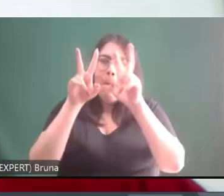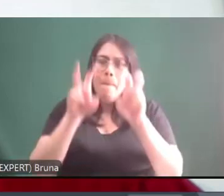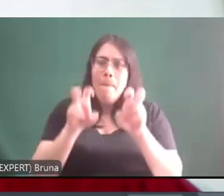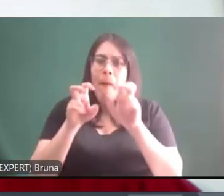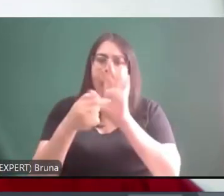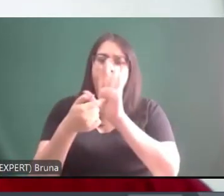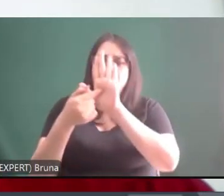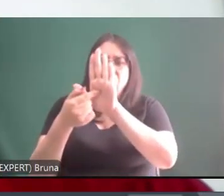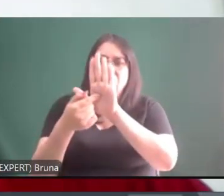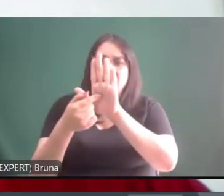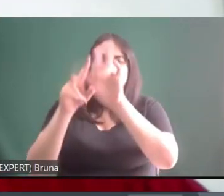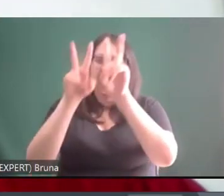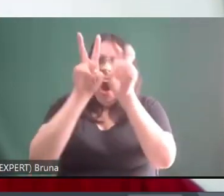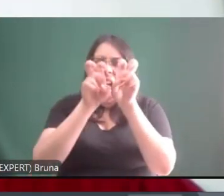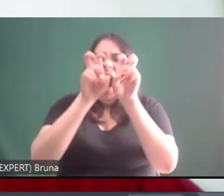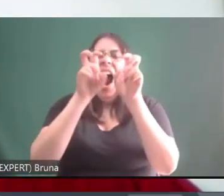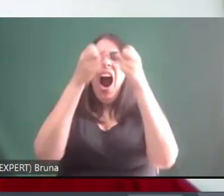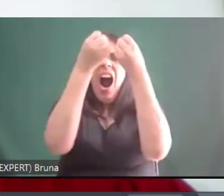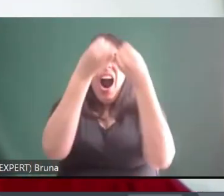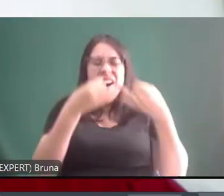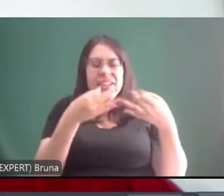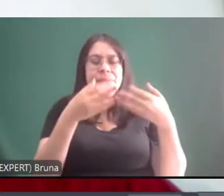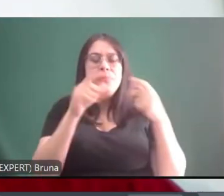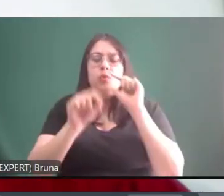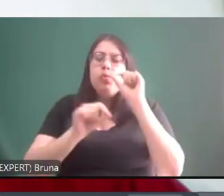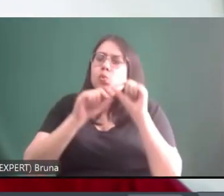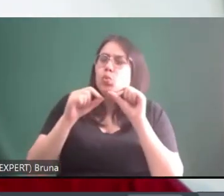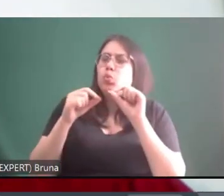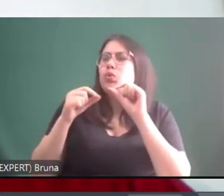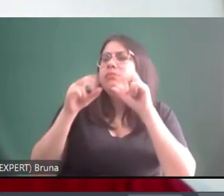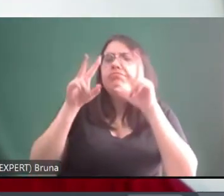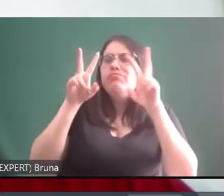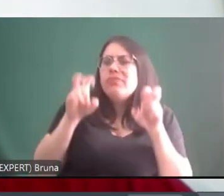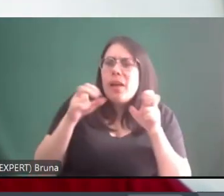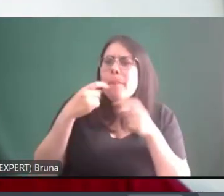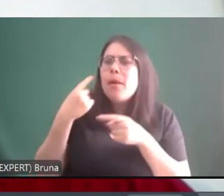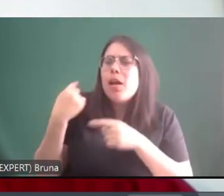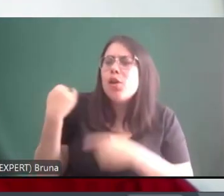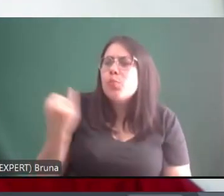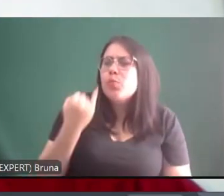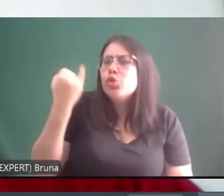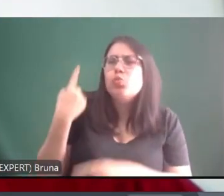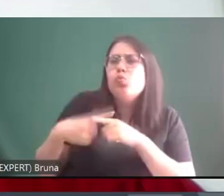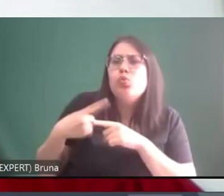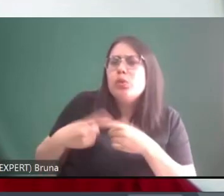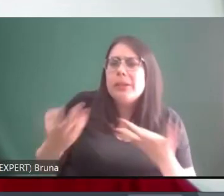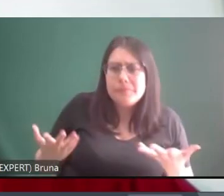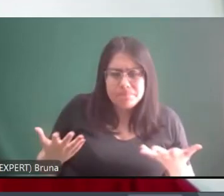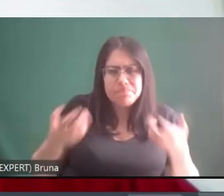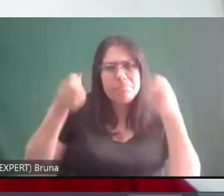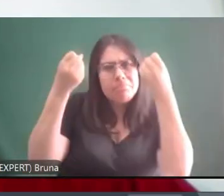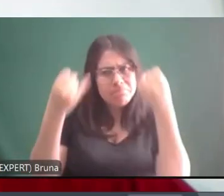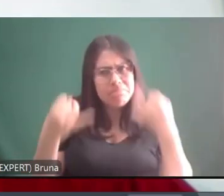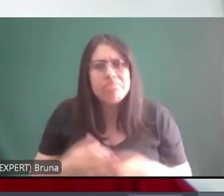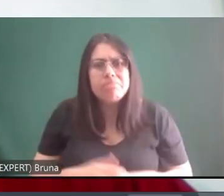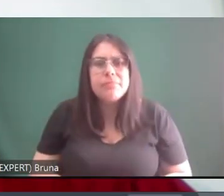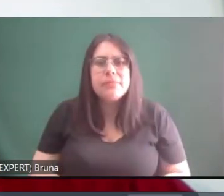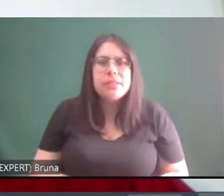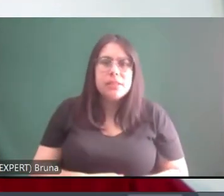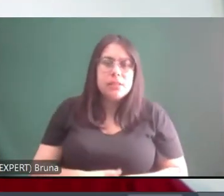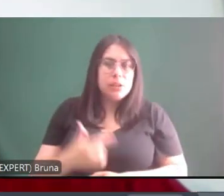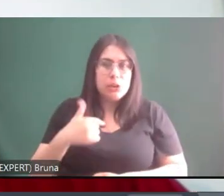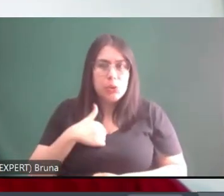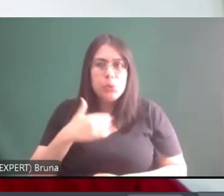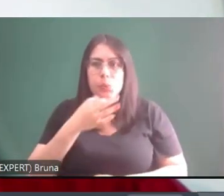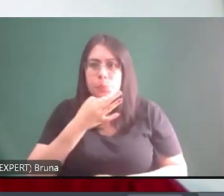né? E explicar por que que o tema é importante e por que que o tema é relevante. Então, eu acho que